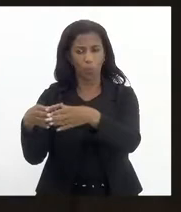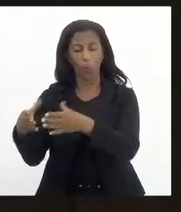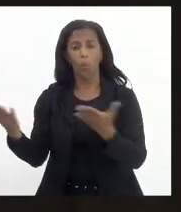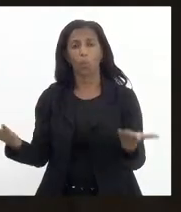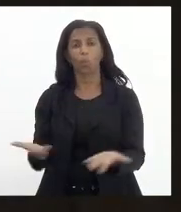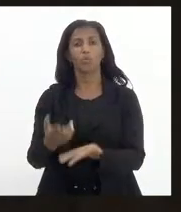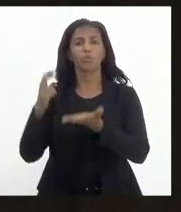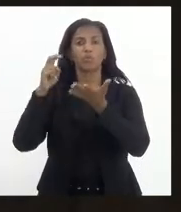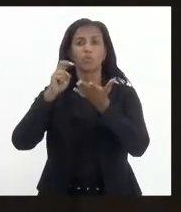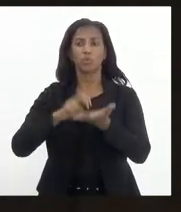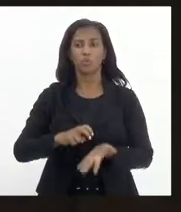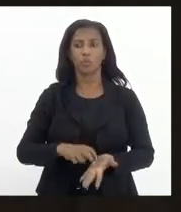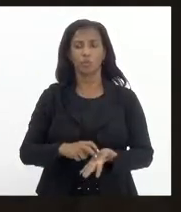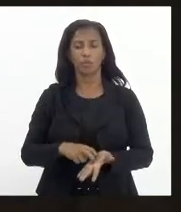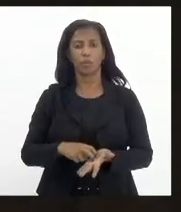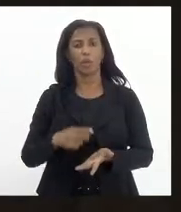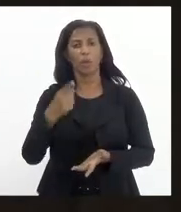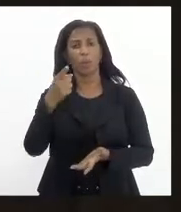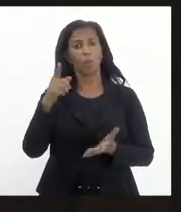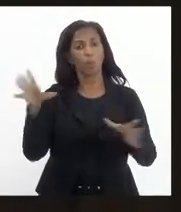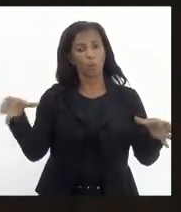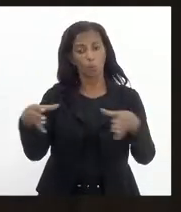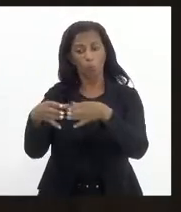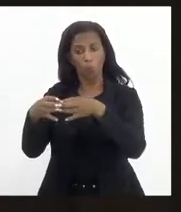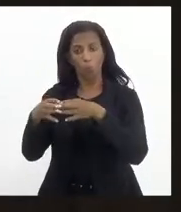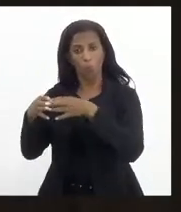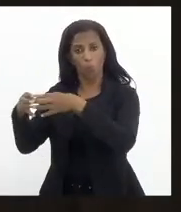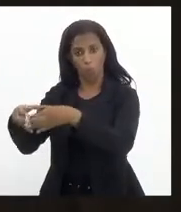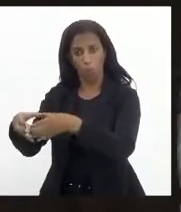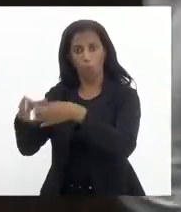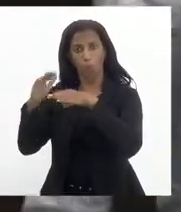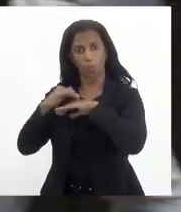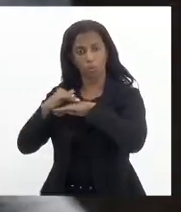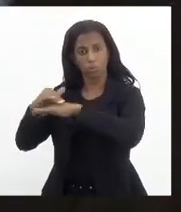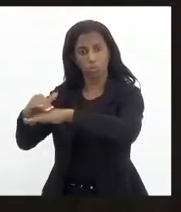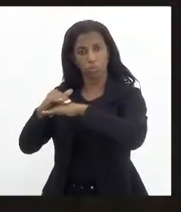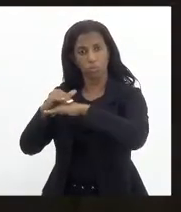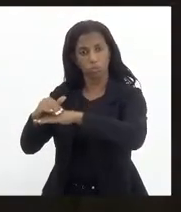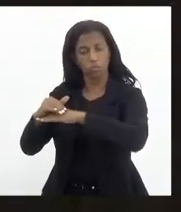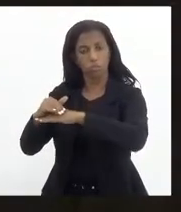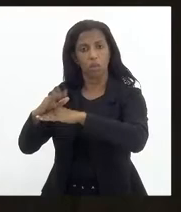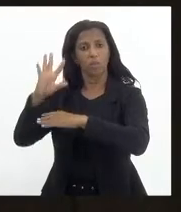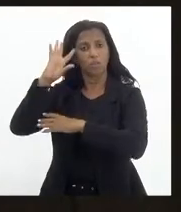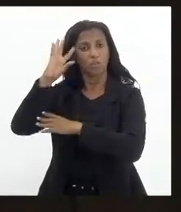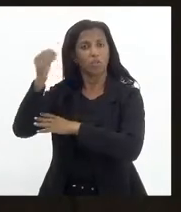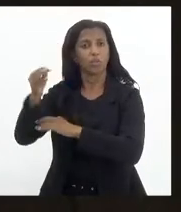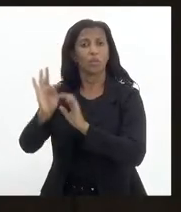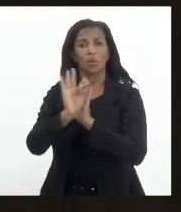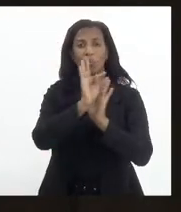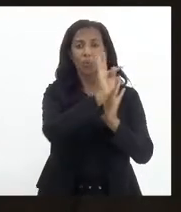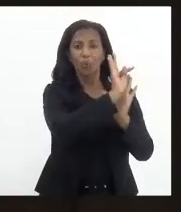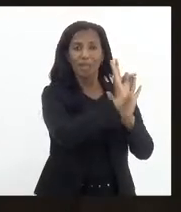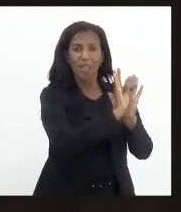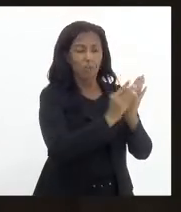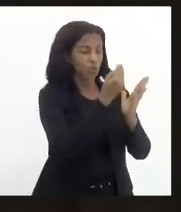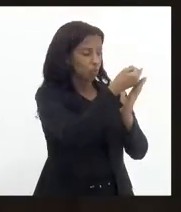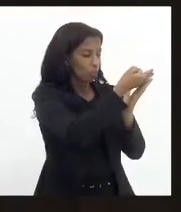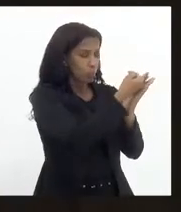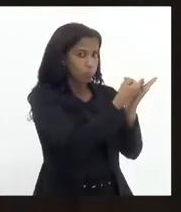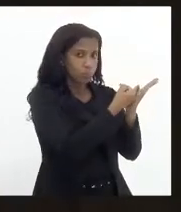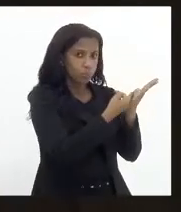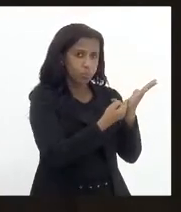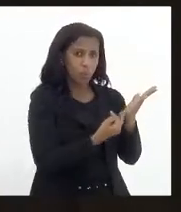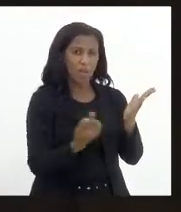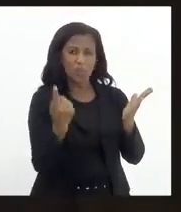pela manhã, atendendo uma parcela do grupo, a gente chegou à conclusão que o texto, da maneira que estava, num pequeno